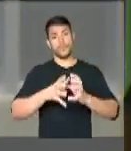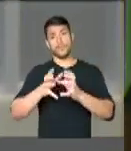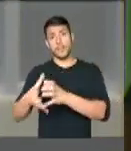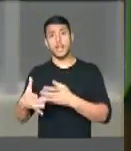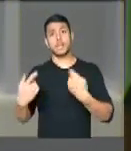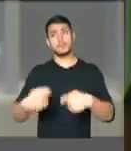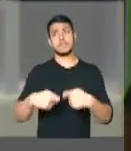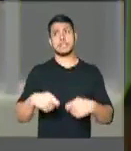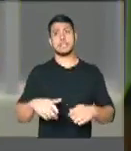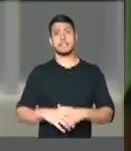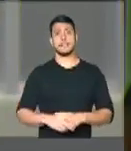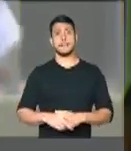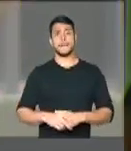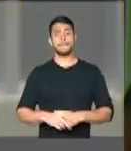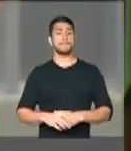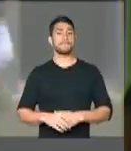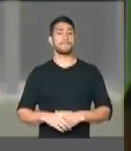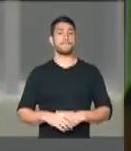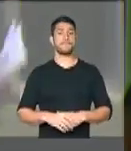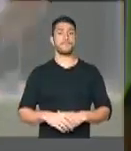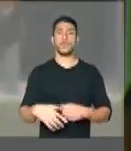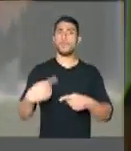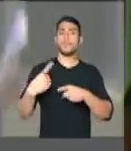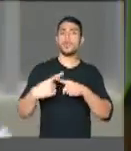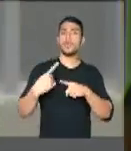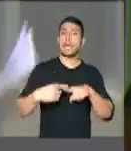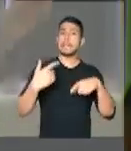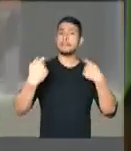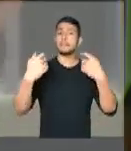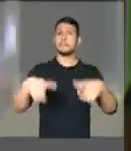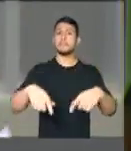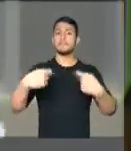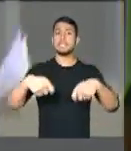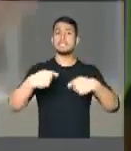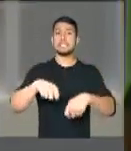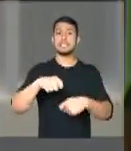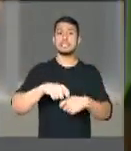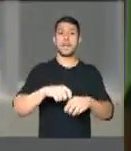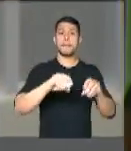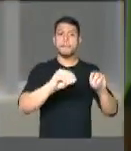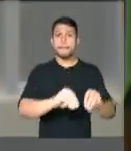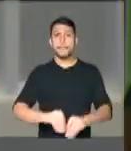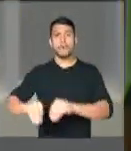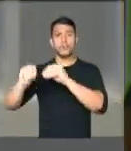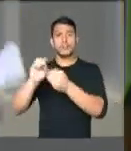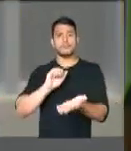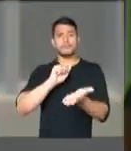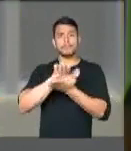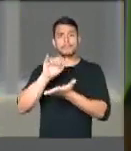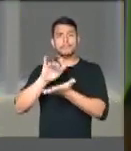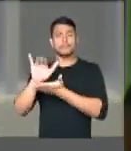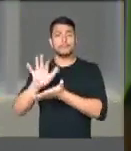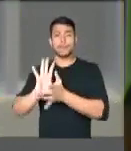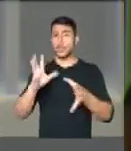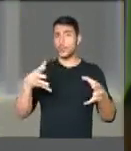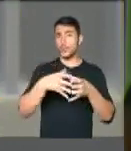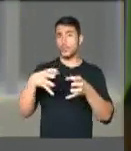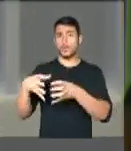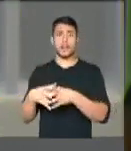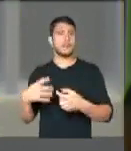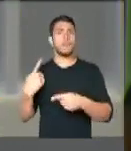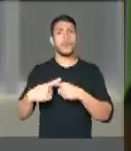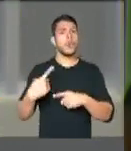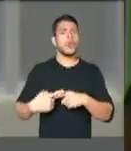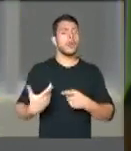as comunidades quilombolas? Por que que se tem que se fazer deslocamentos forçados dessas comunidades